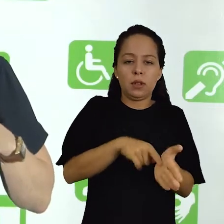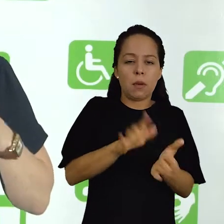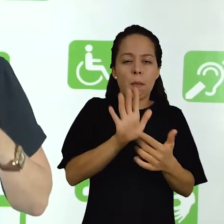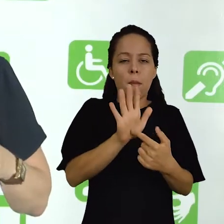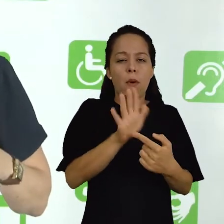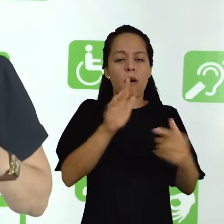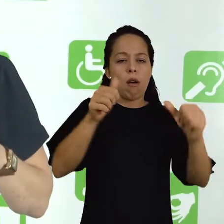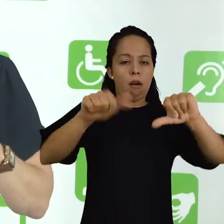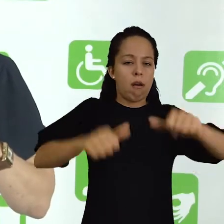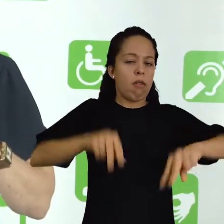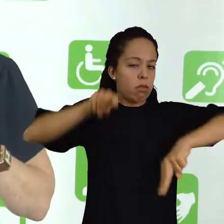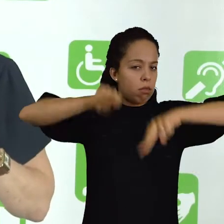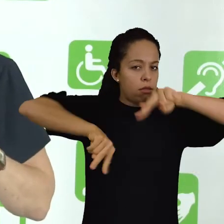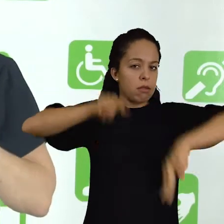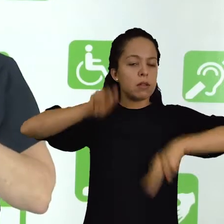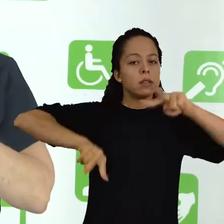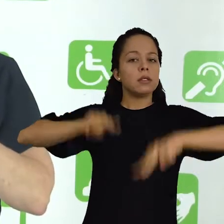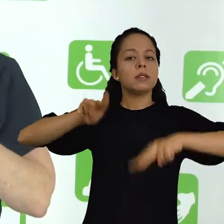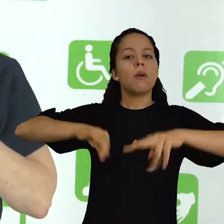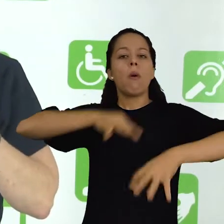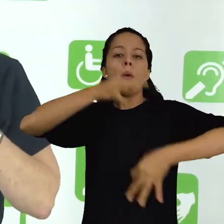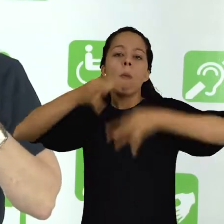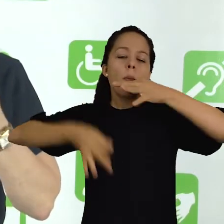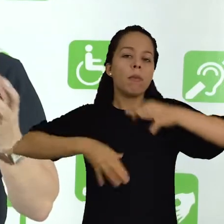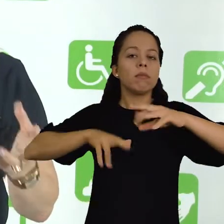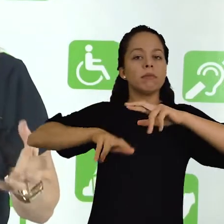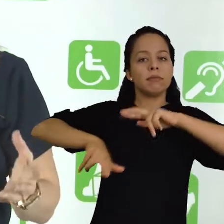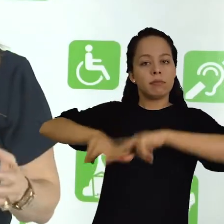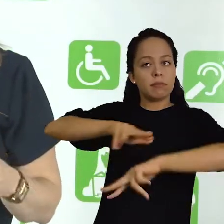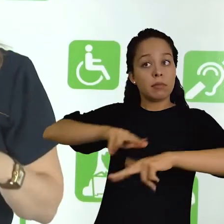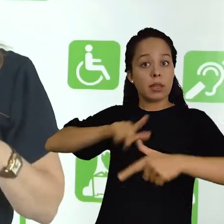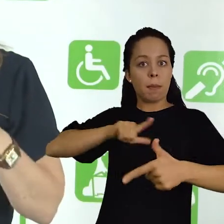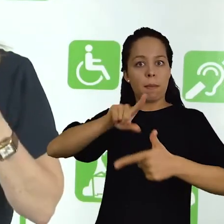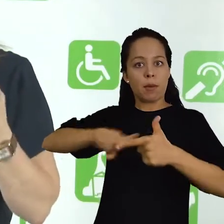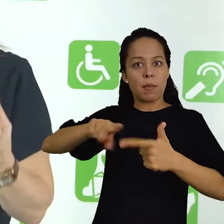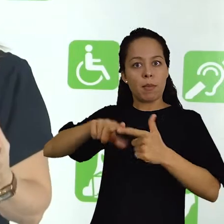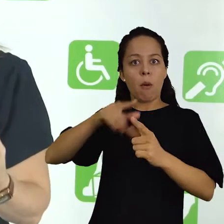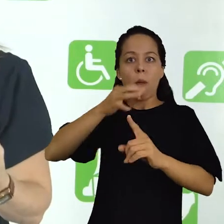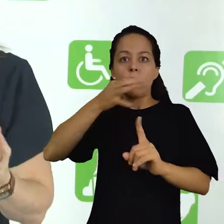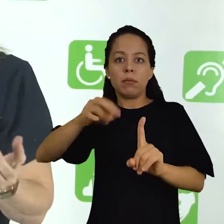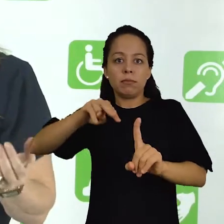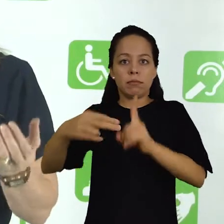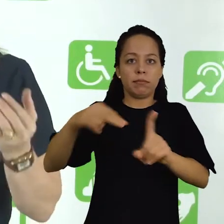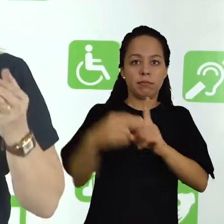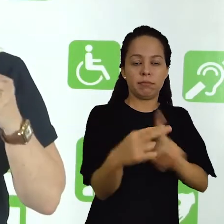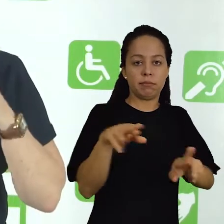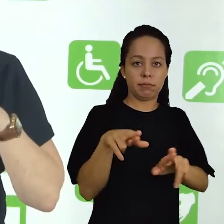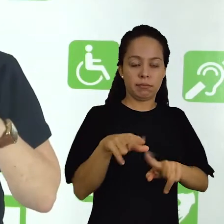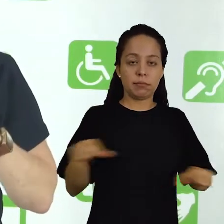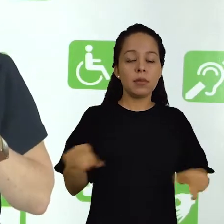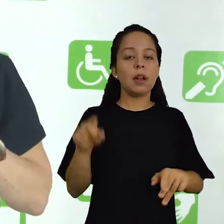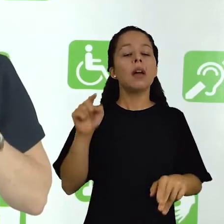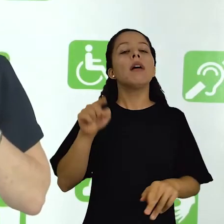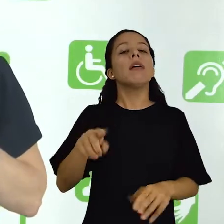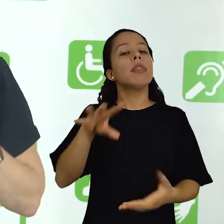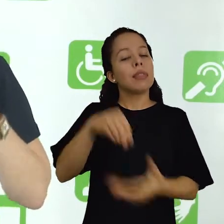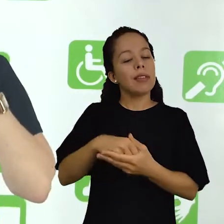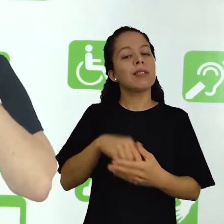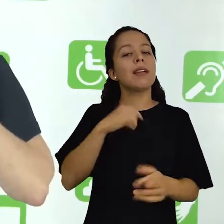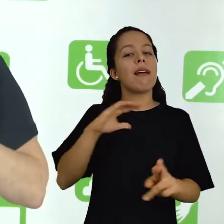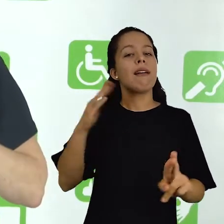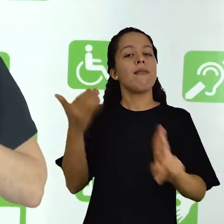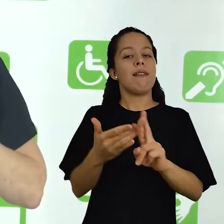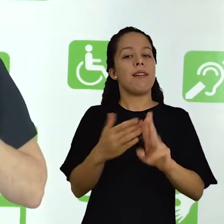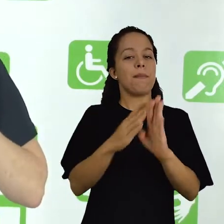sobre análises de diversas posições sobre determinados problemas, elas costumam ser desenvolvidas com